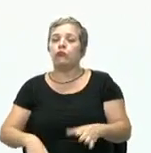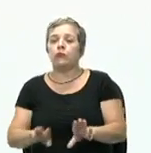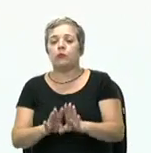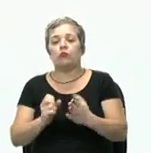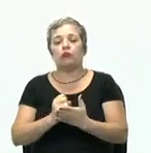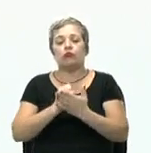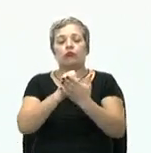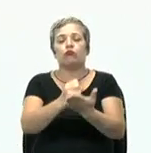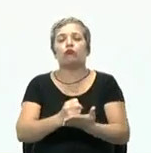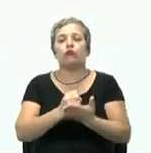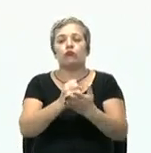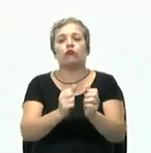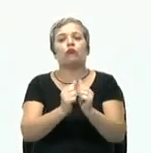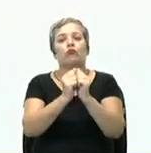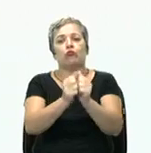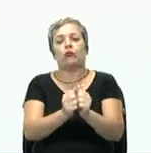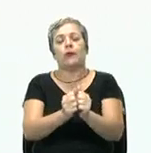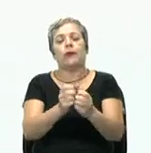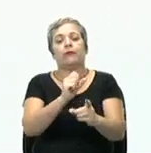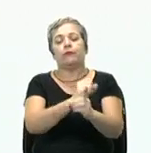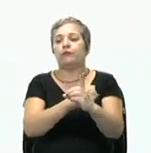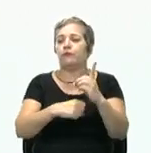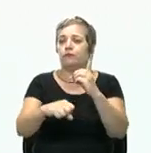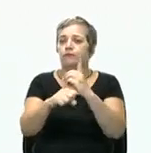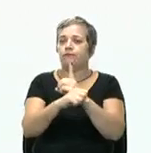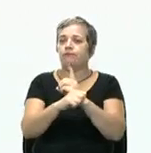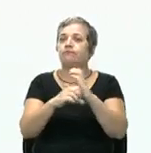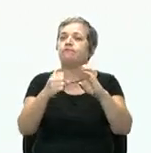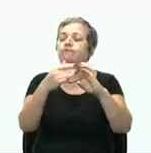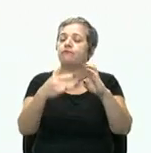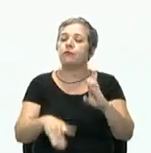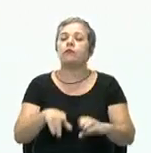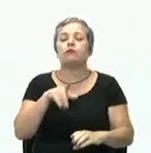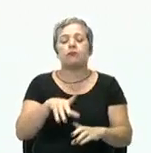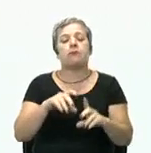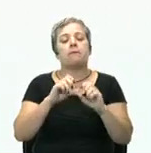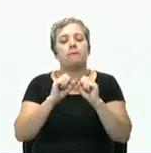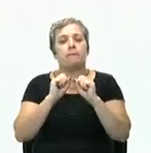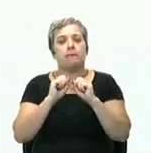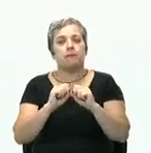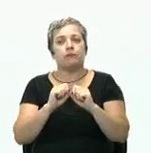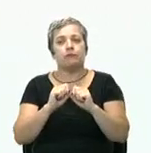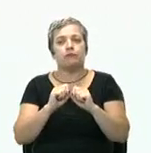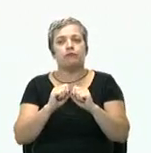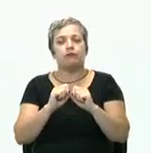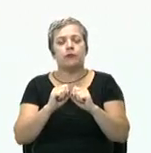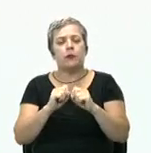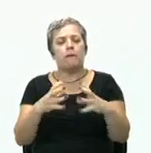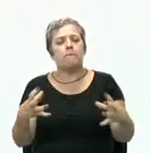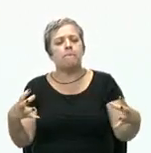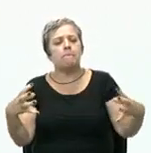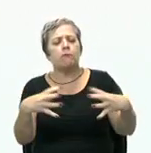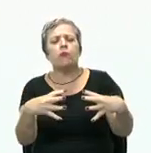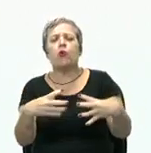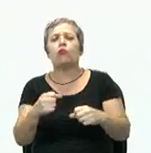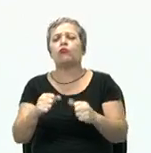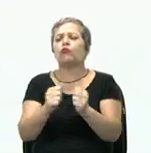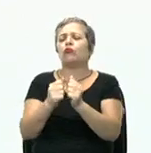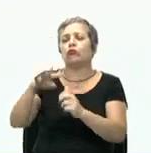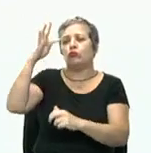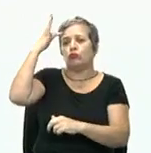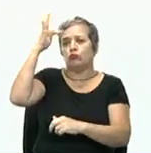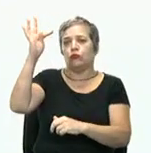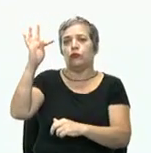contribuições da empresa para a sociedade. Aspectos que você poderá confrontar com o conteúdo sobre a teoria